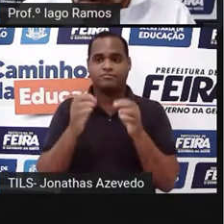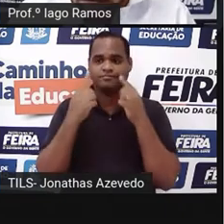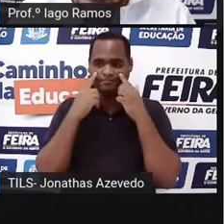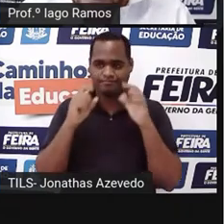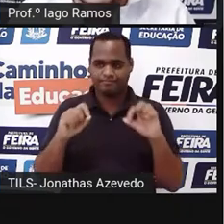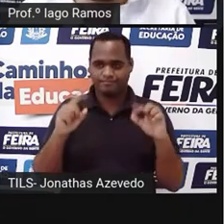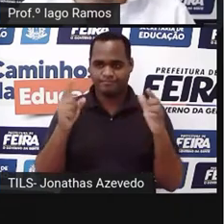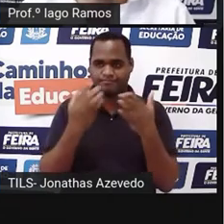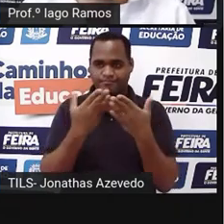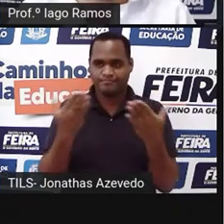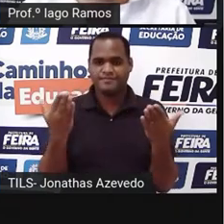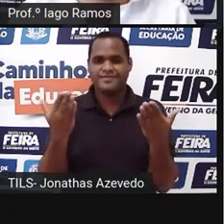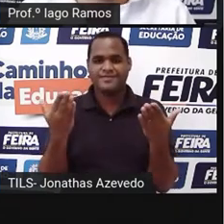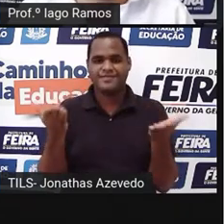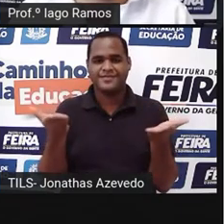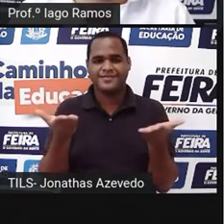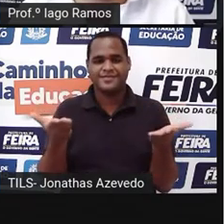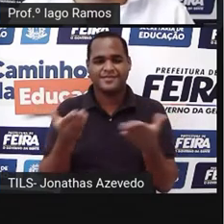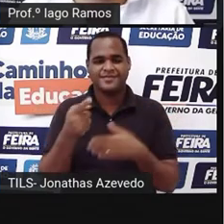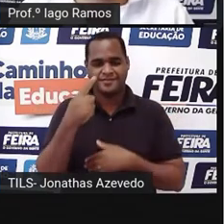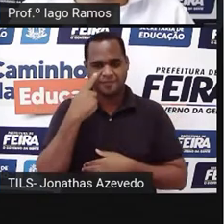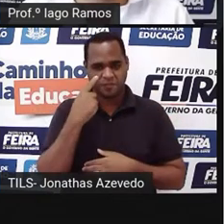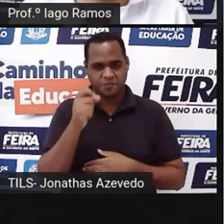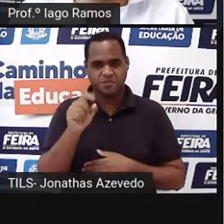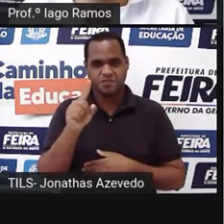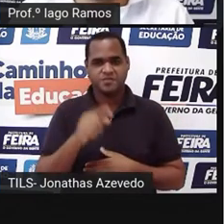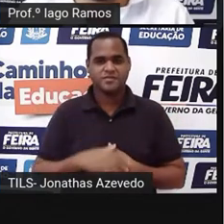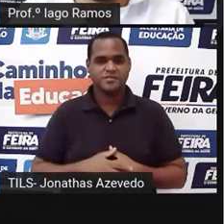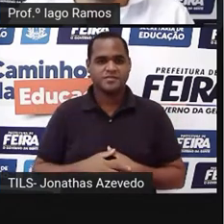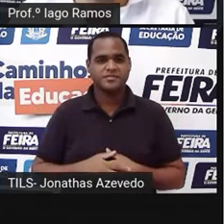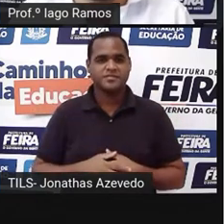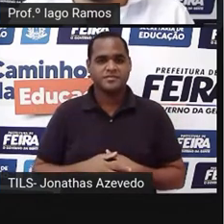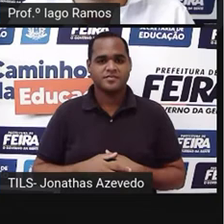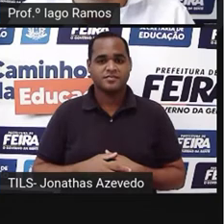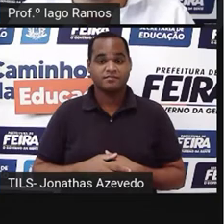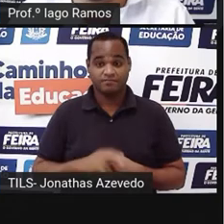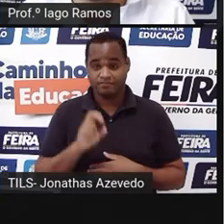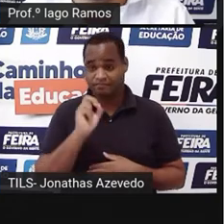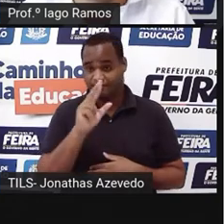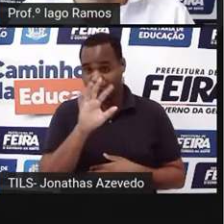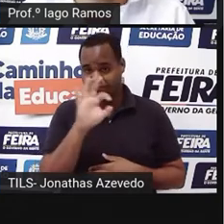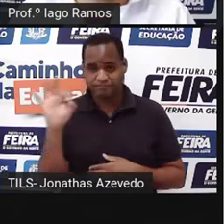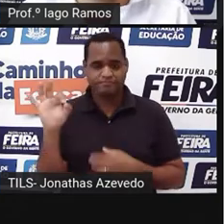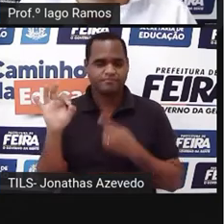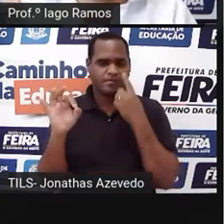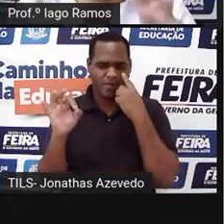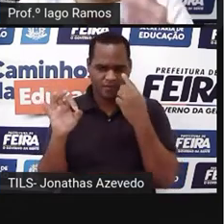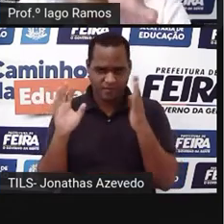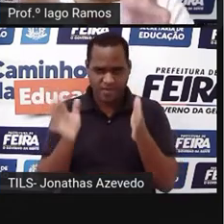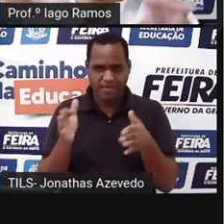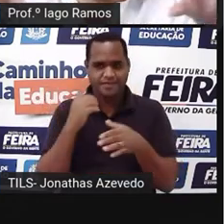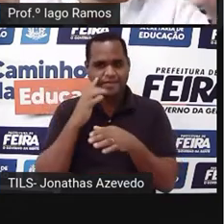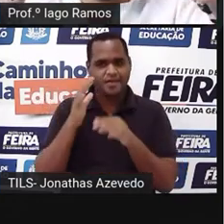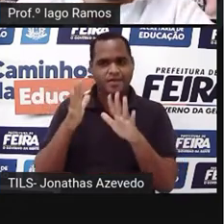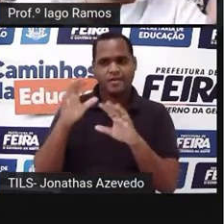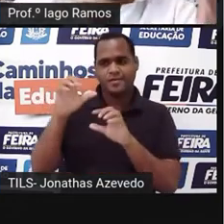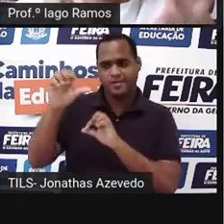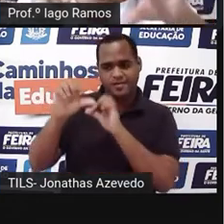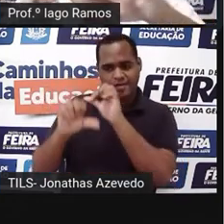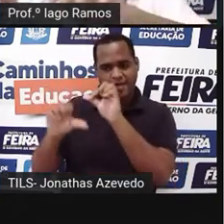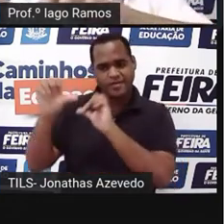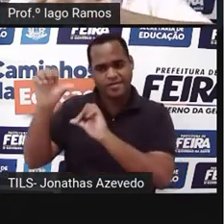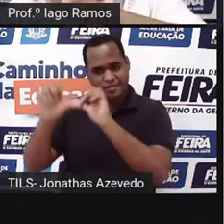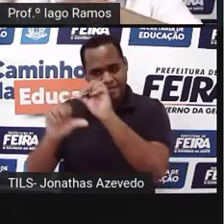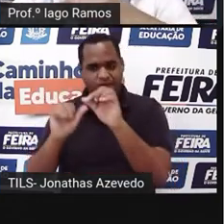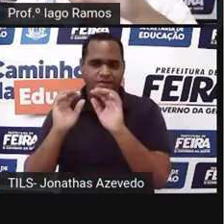na tela agora. Olha só. Aqui. Tá bom? Então, veja que a gente fez ali uma mudança,